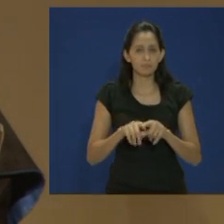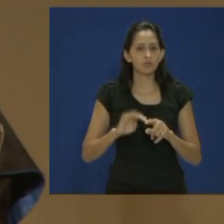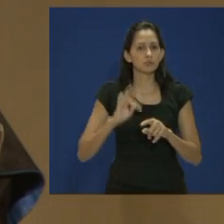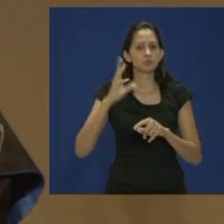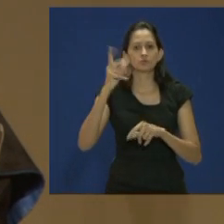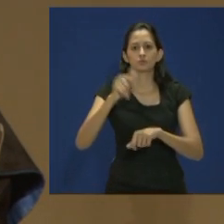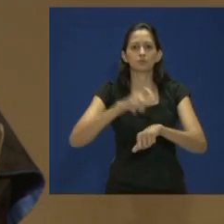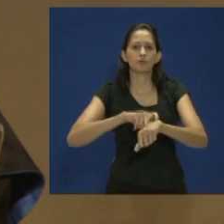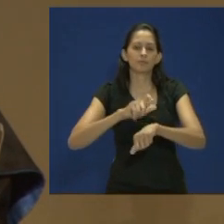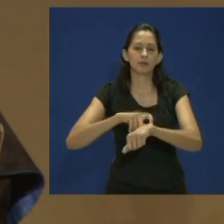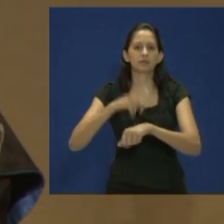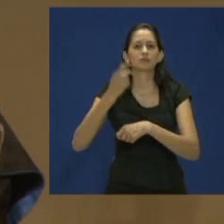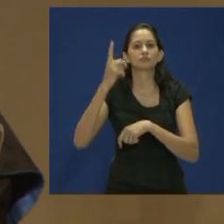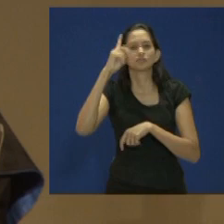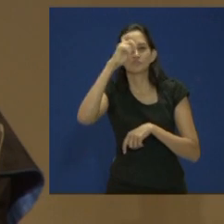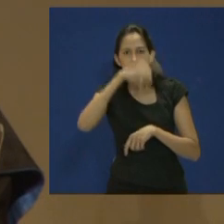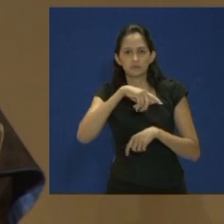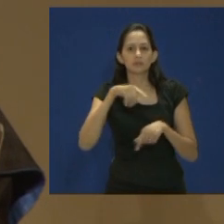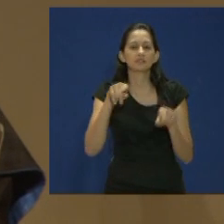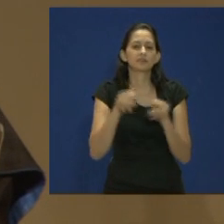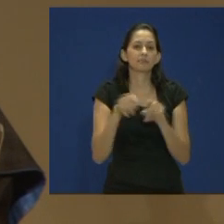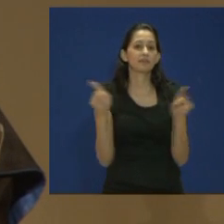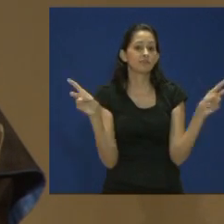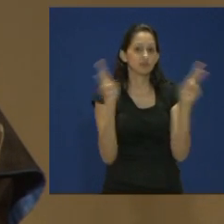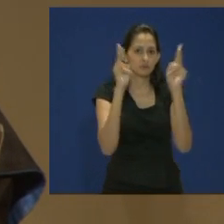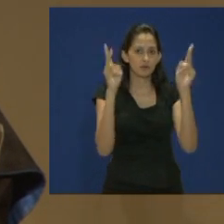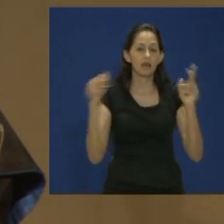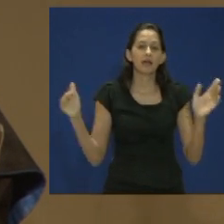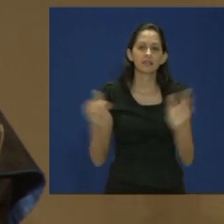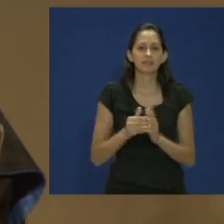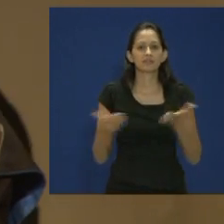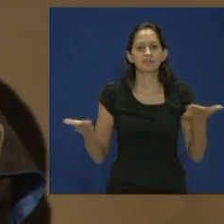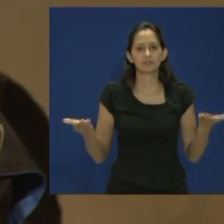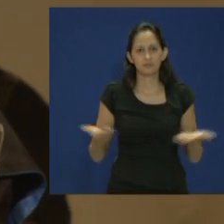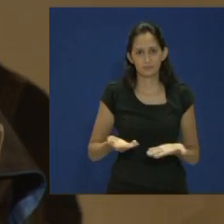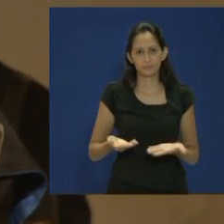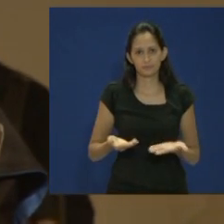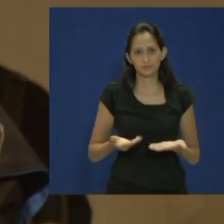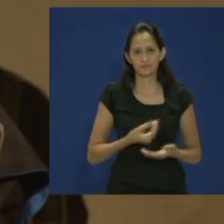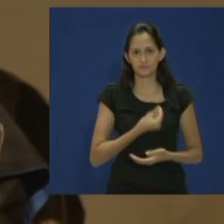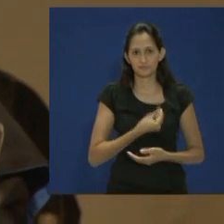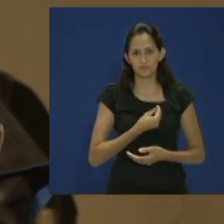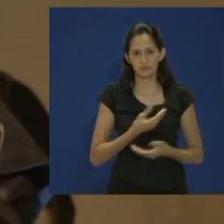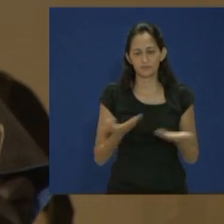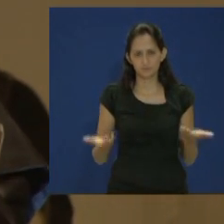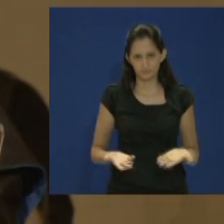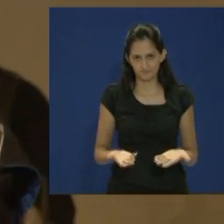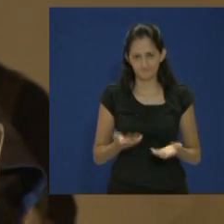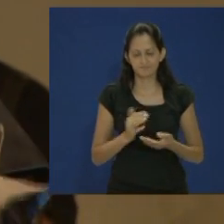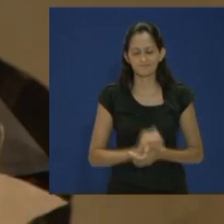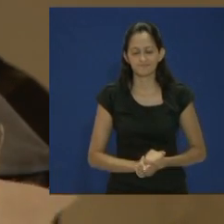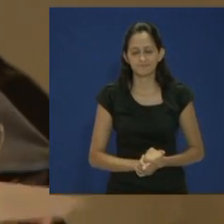os momentos de dificuldades e sucesso até este tão esperado momento que estamos vivendo hoje.